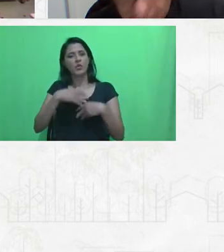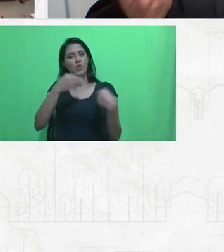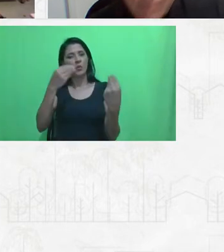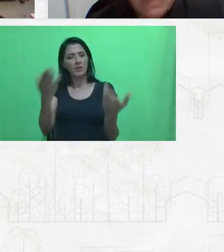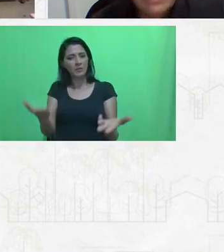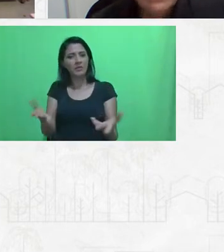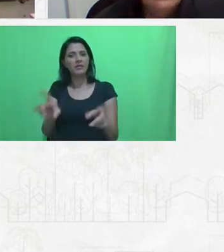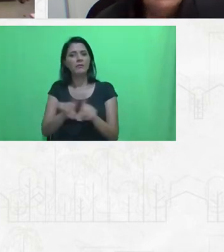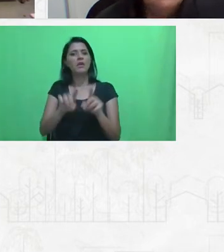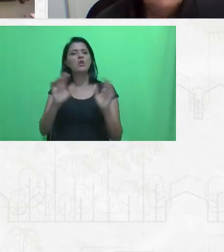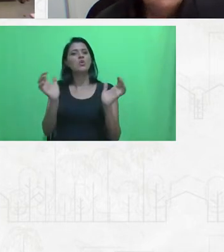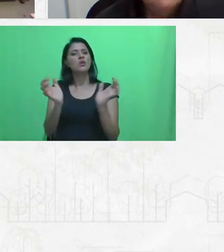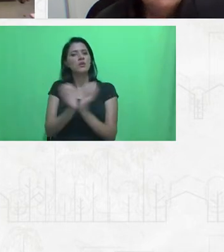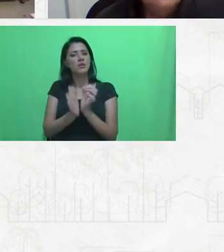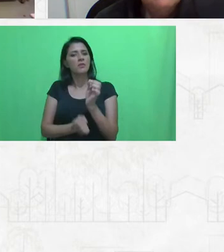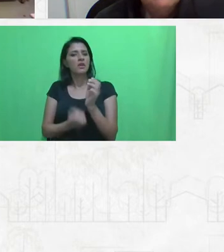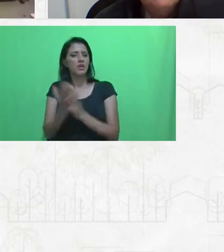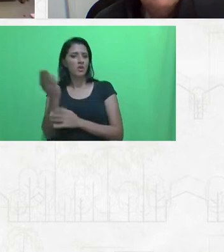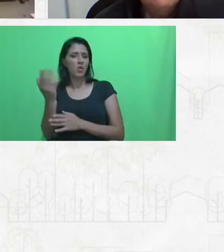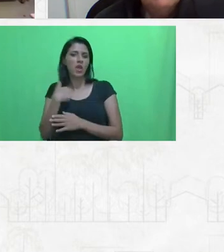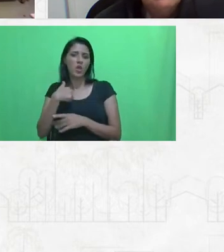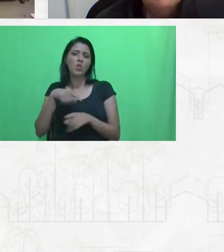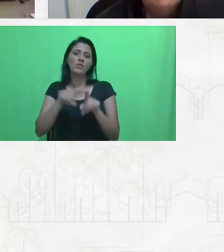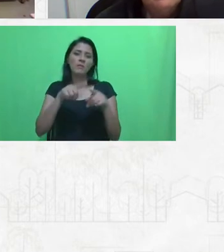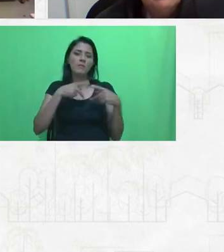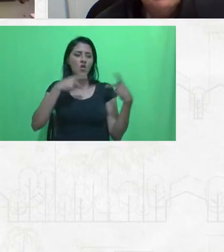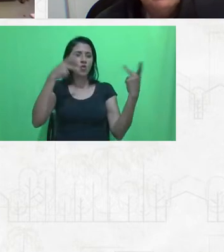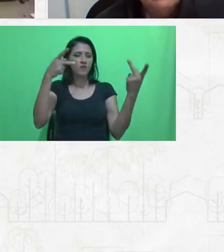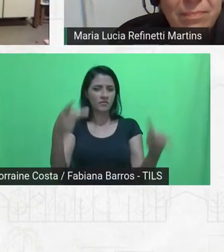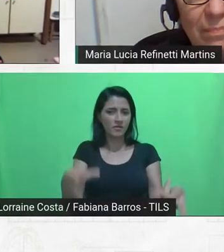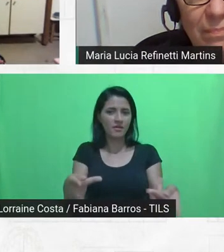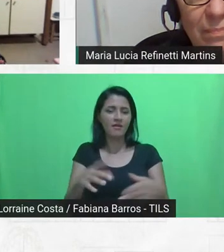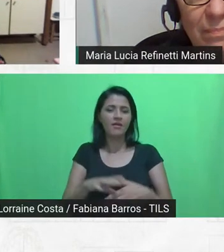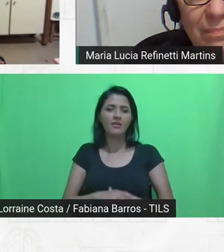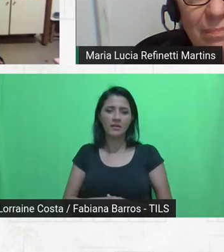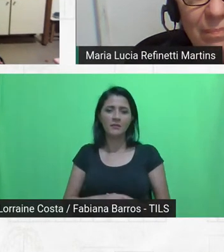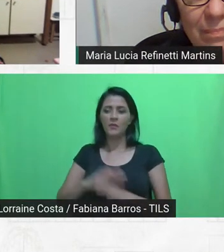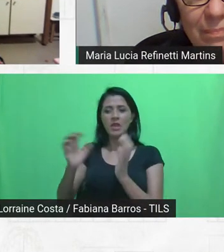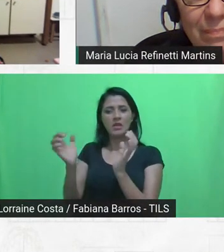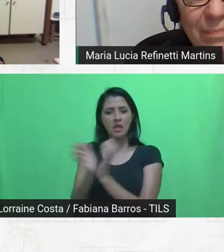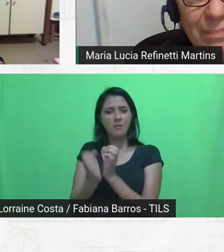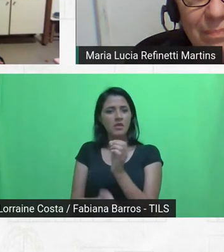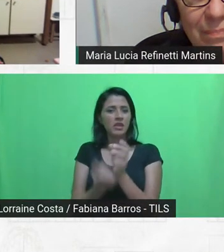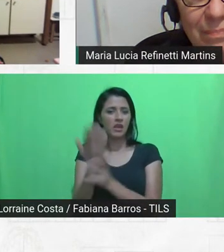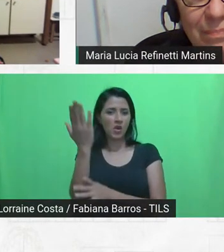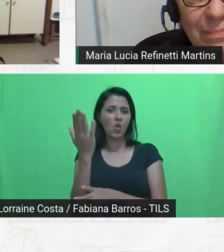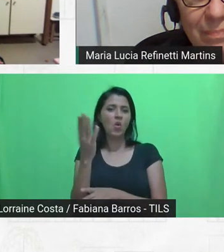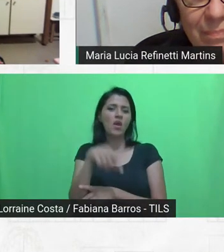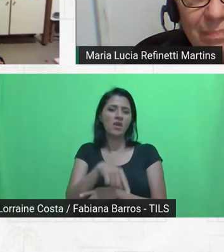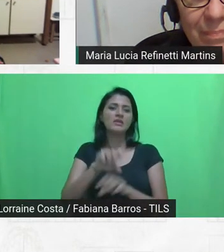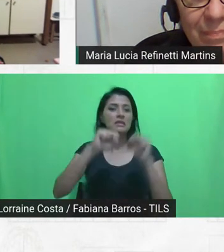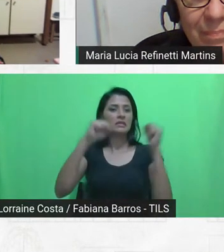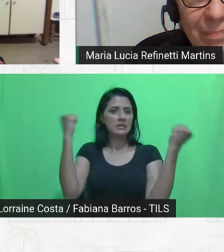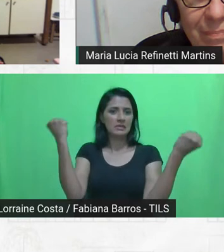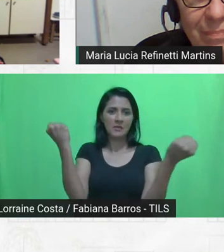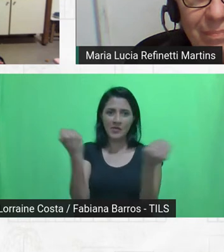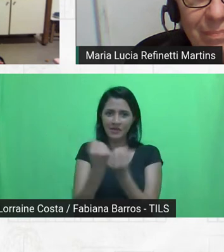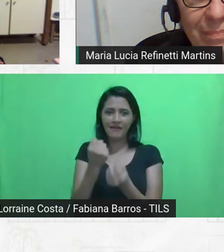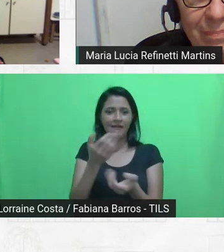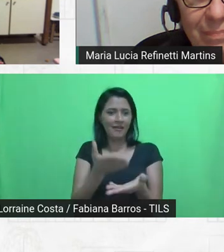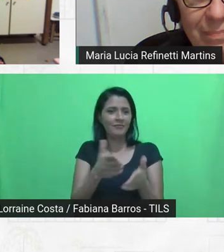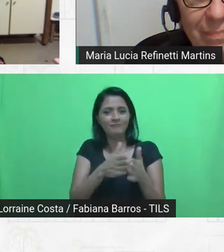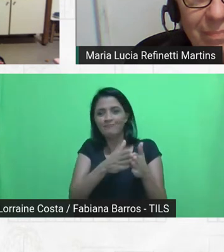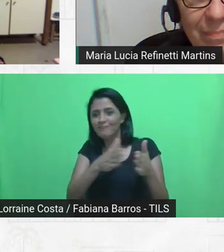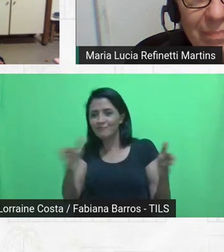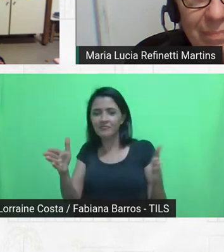equipe que montou, eu sou uma convidada também, uma equipe guerreira que montou esse seminário imenso, entre as quais a